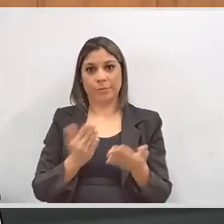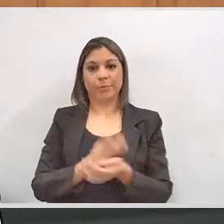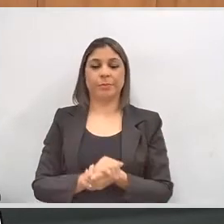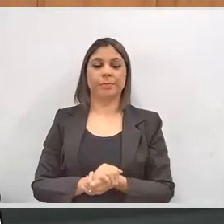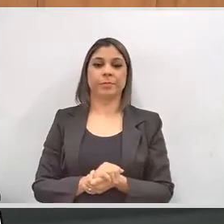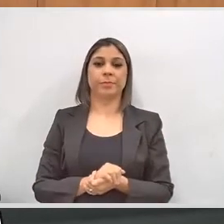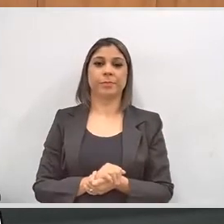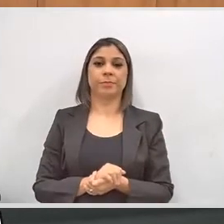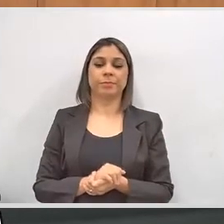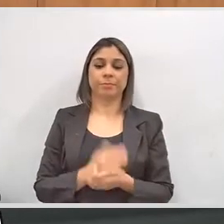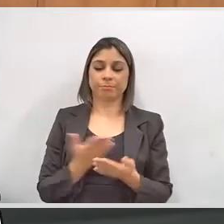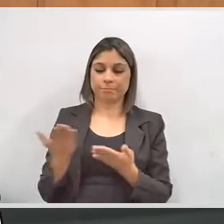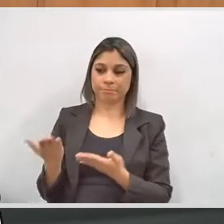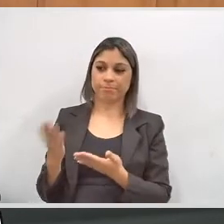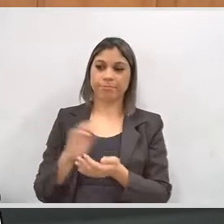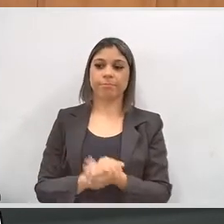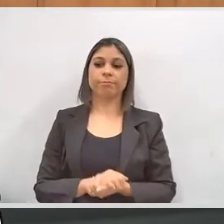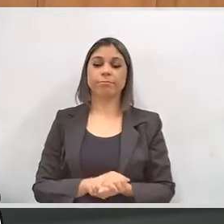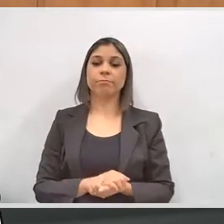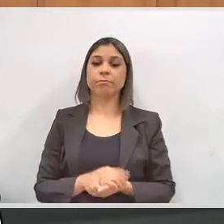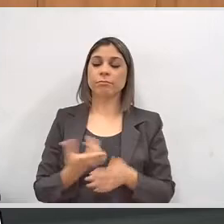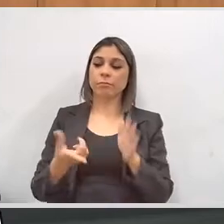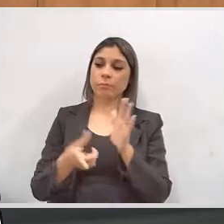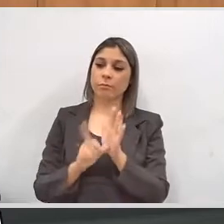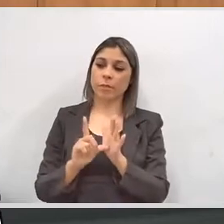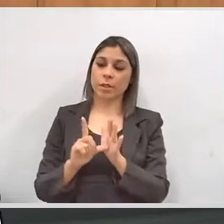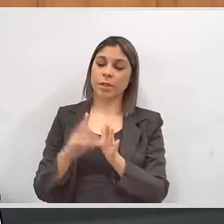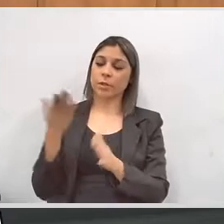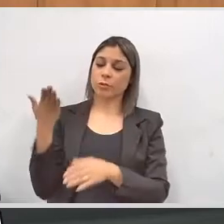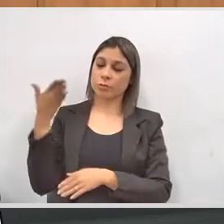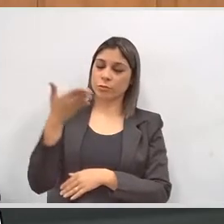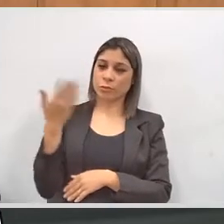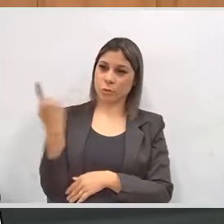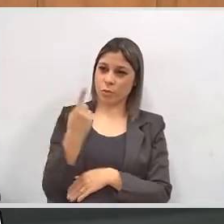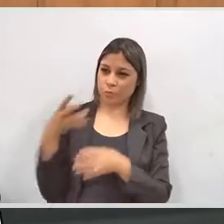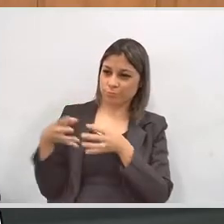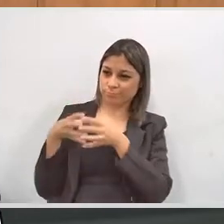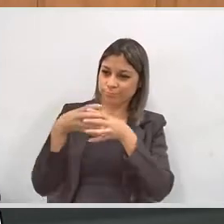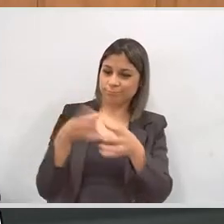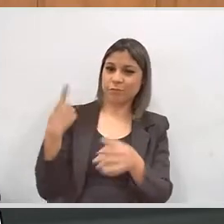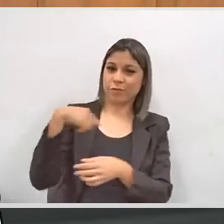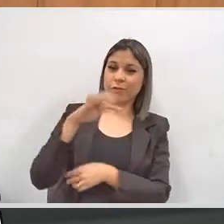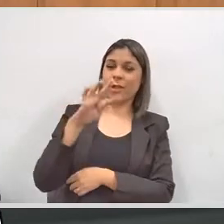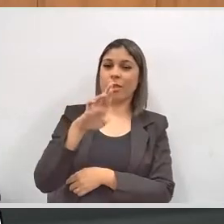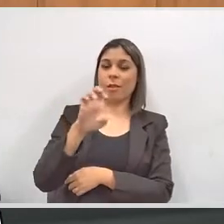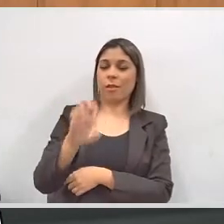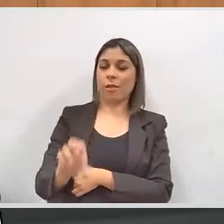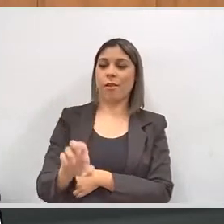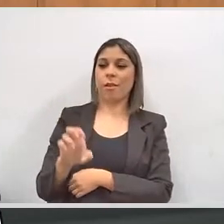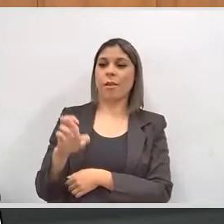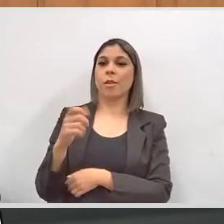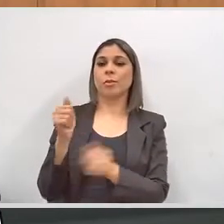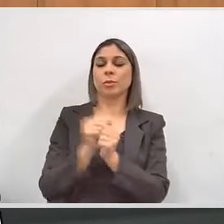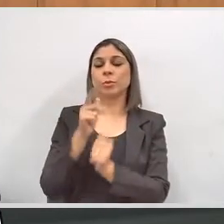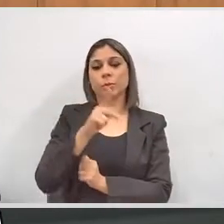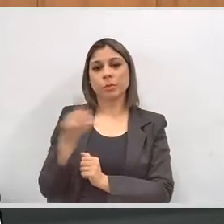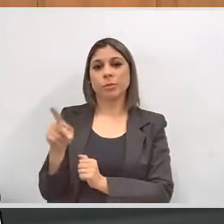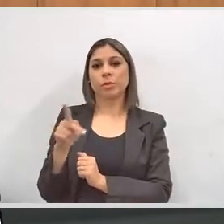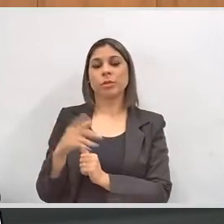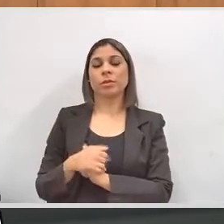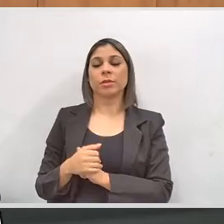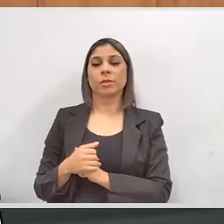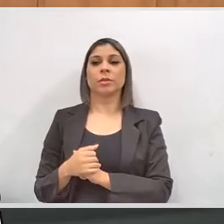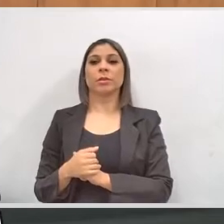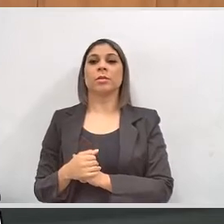uso da palavra nesse momento. Gisele, quando da primeira ida ao TRE que nós reunimos com a comissão e o presidente,